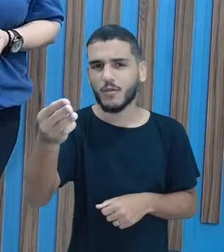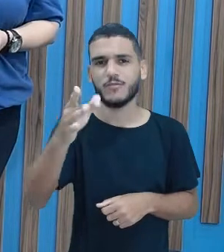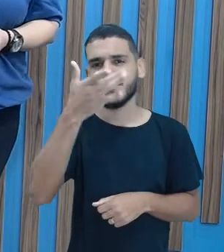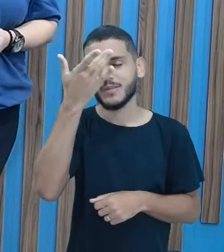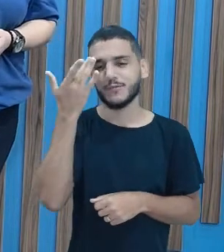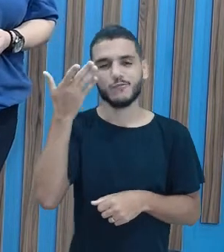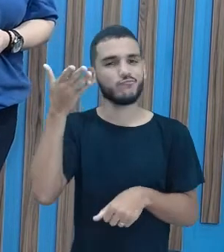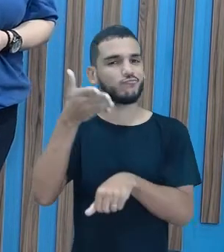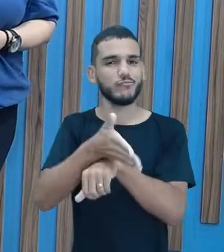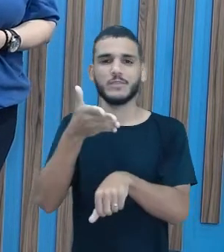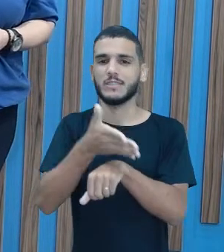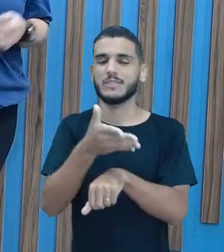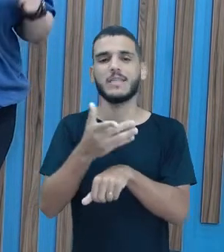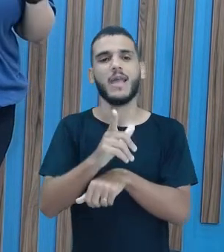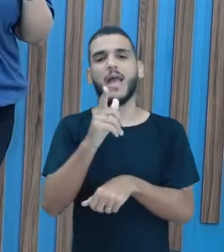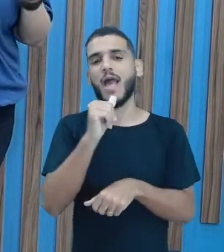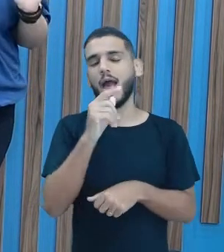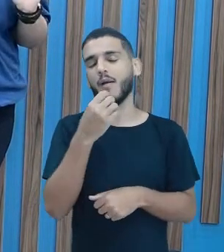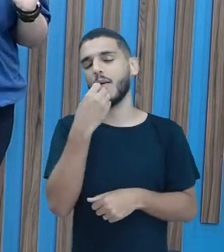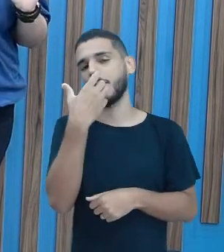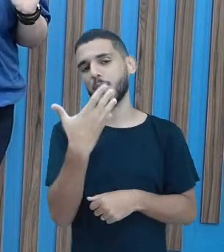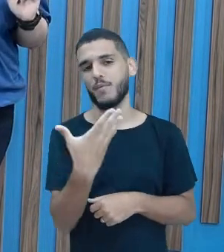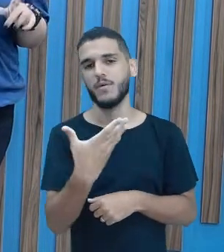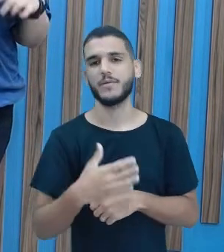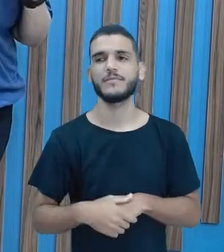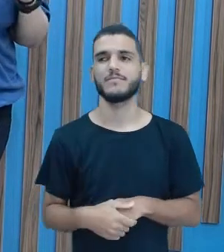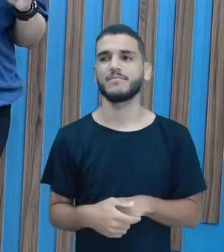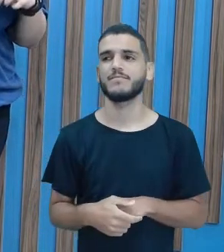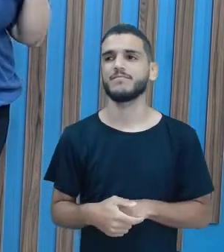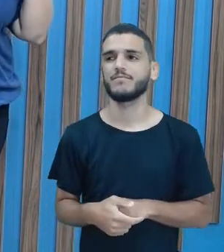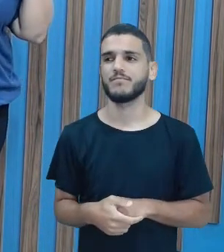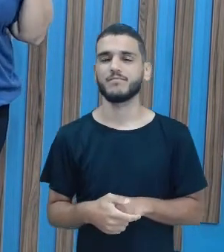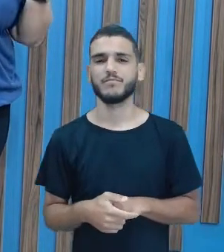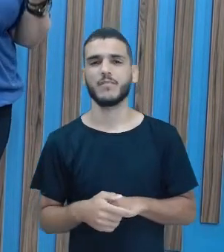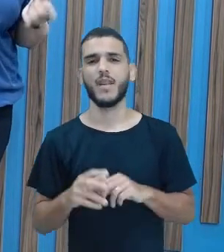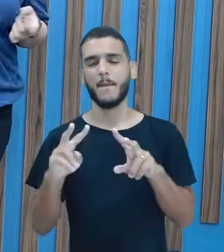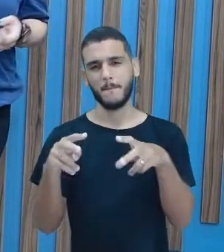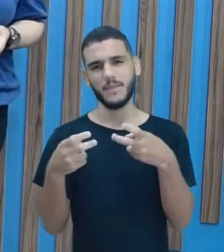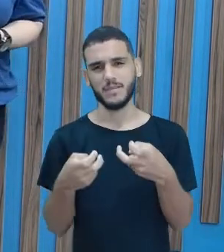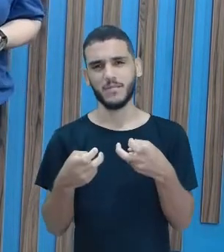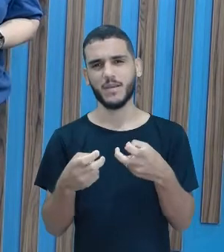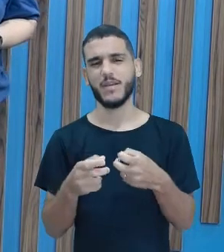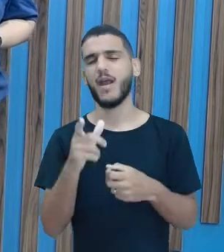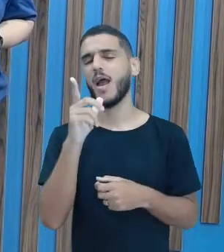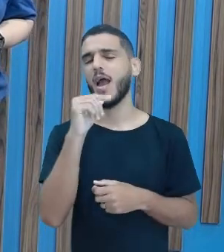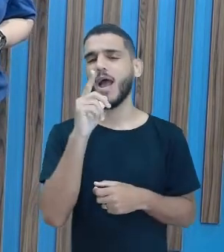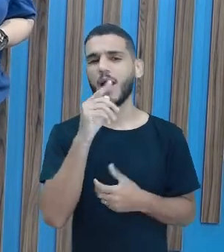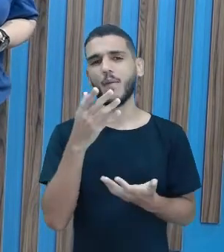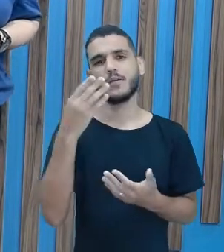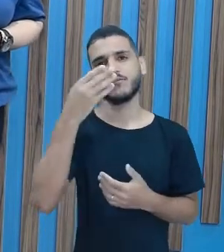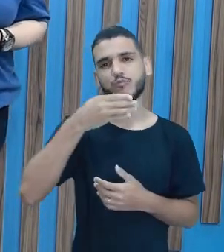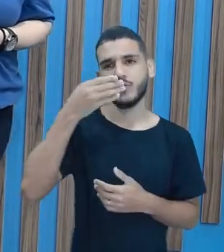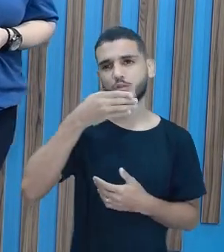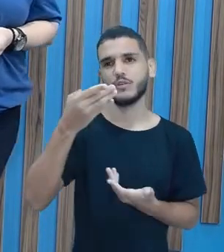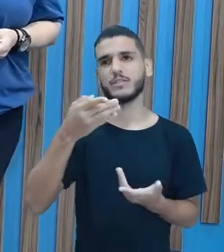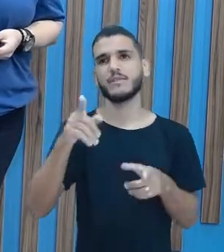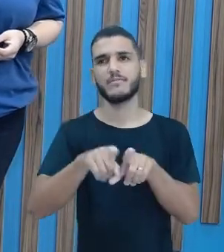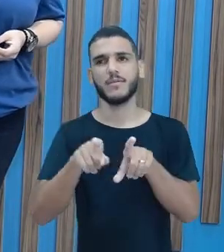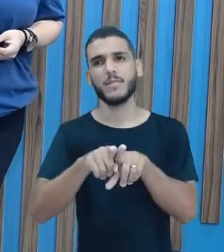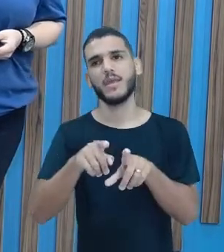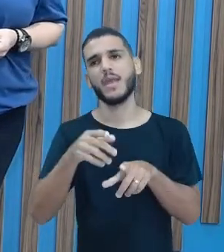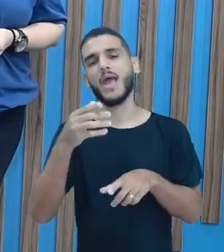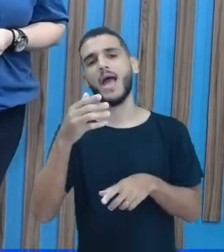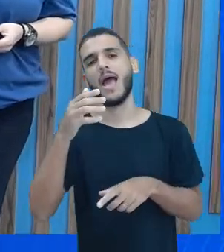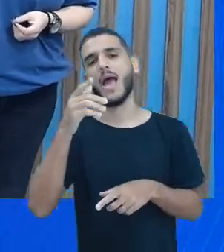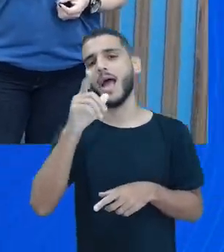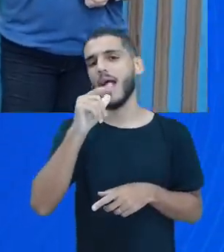acesso à água potável. Vocês repararam que eu falei em água doce e água potável? Pois é,